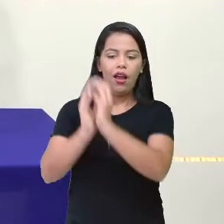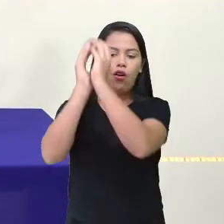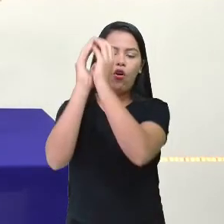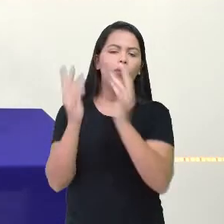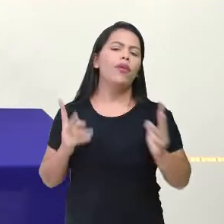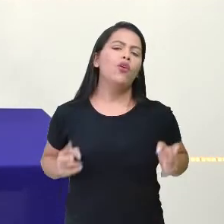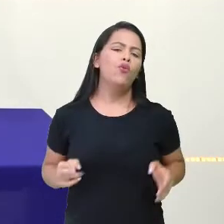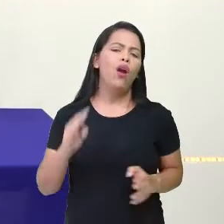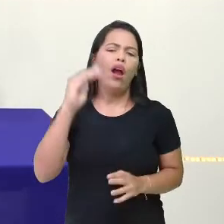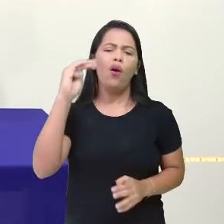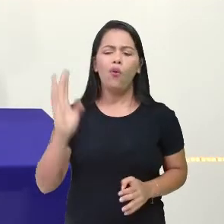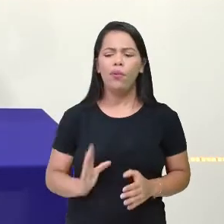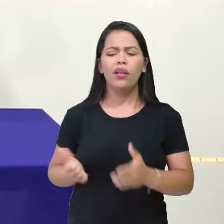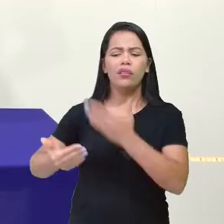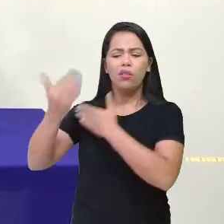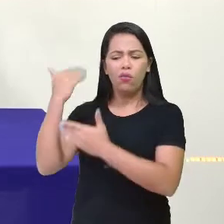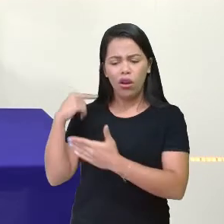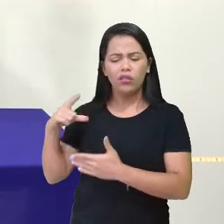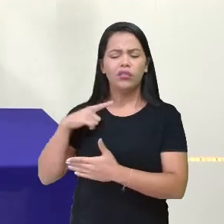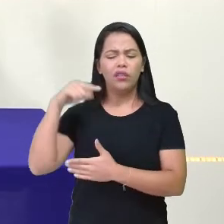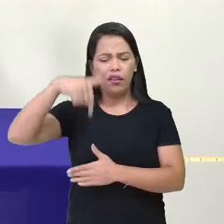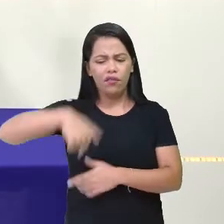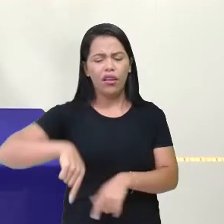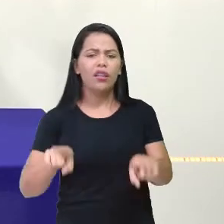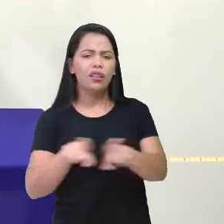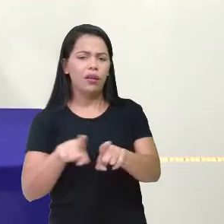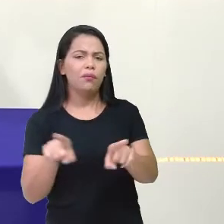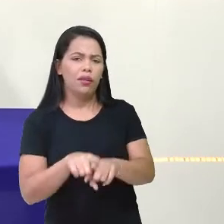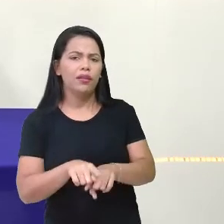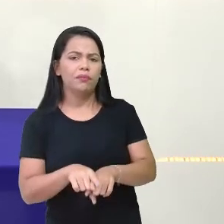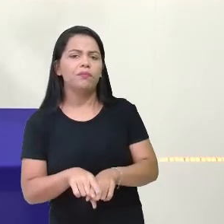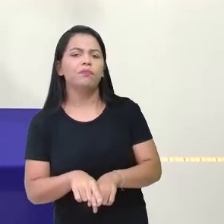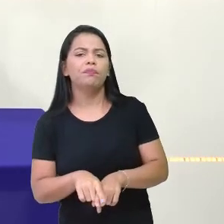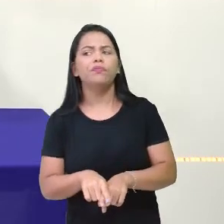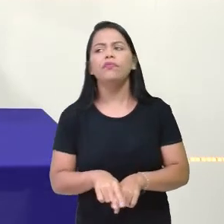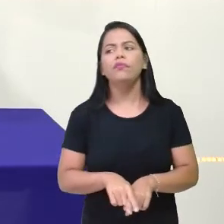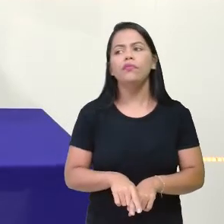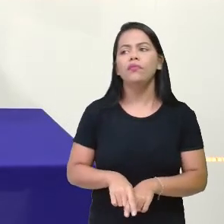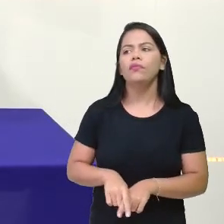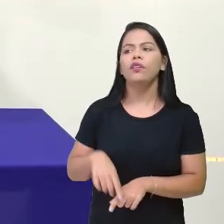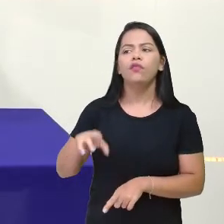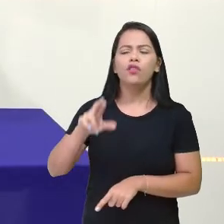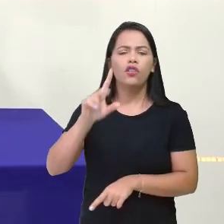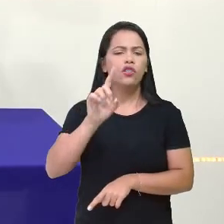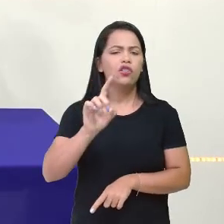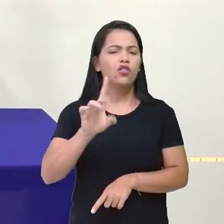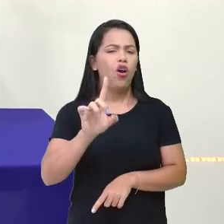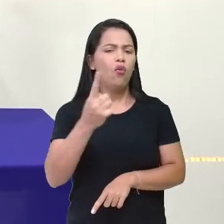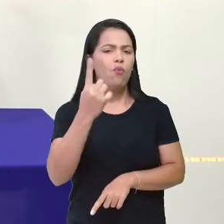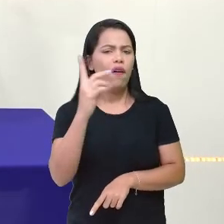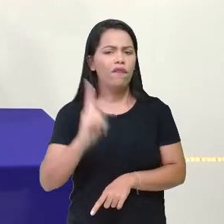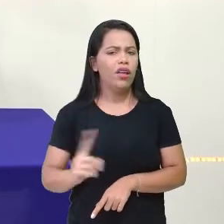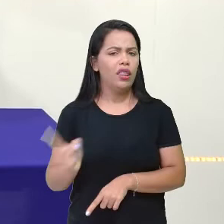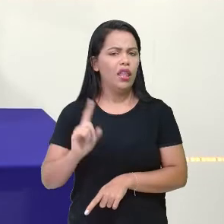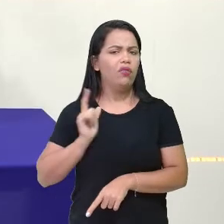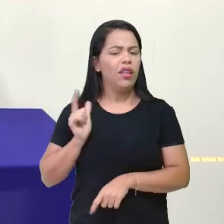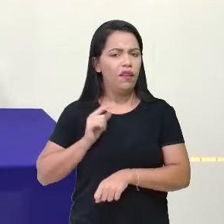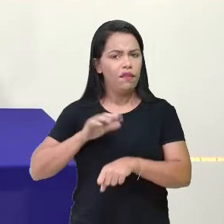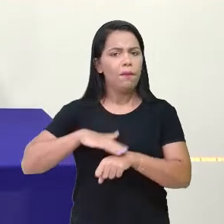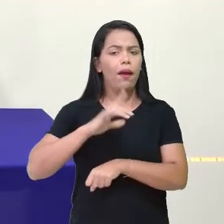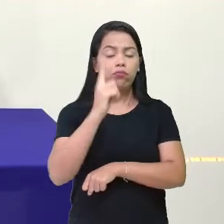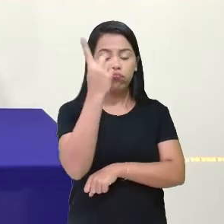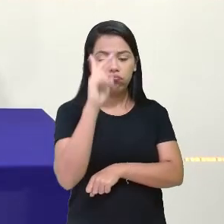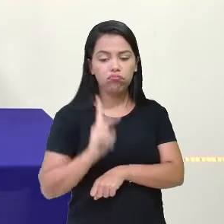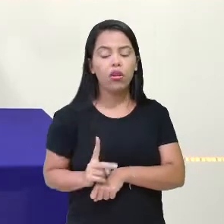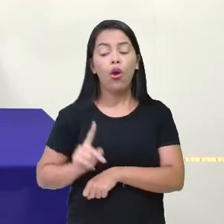o Brasil já foi há um tempo atrás, alguns tempos atrás, que ele também não só foi uma vez não, viu? O Brasil também foi outras vezes. E outros